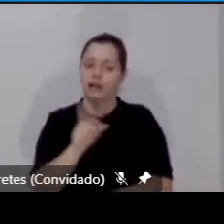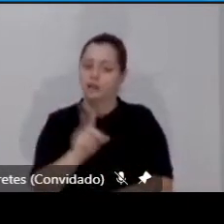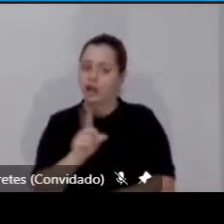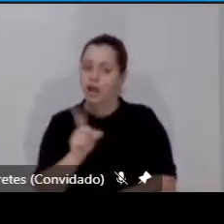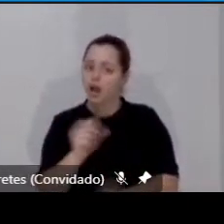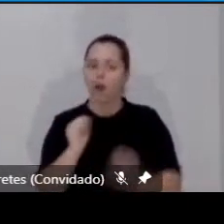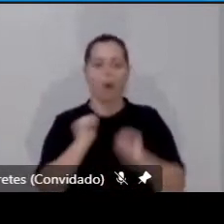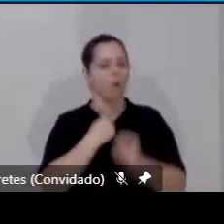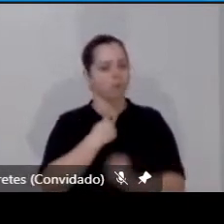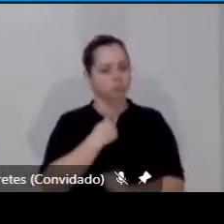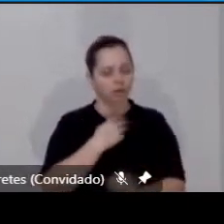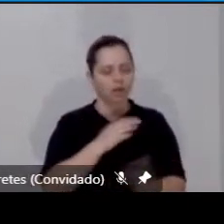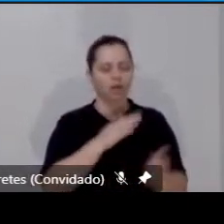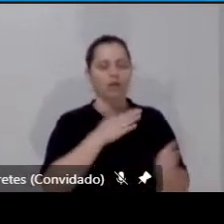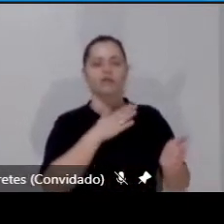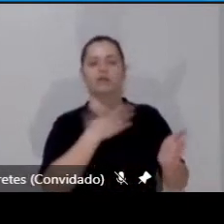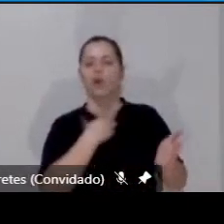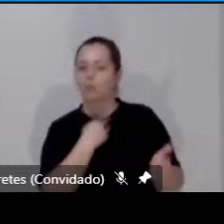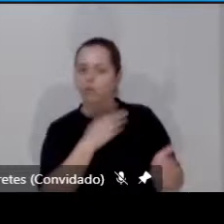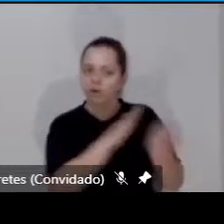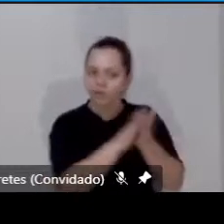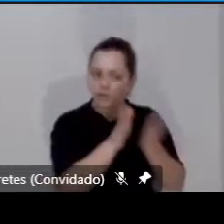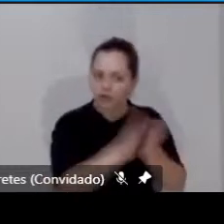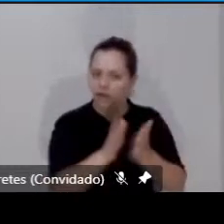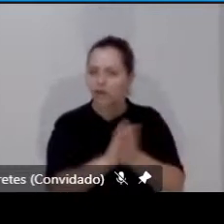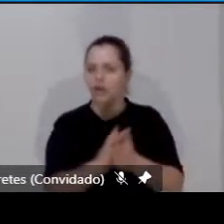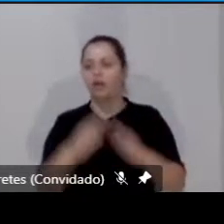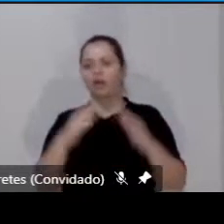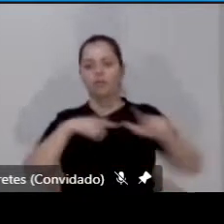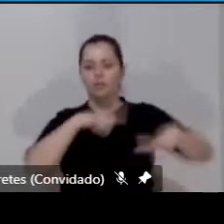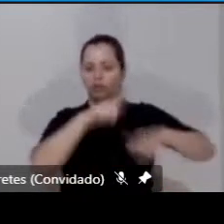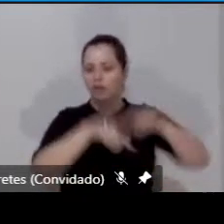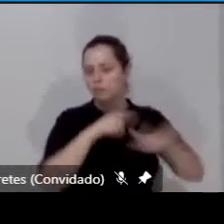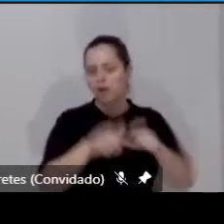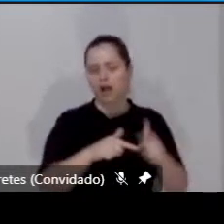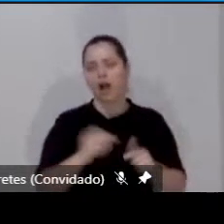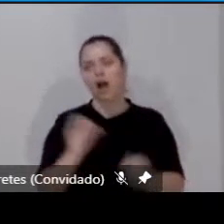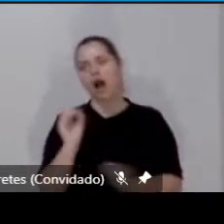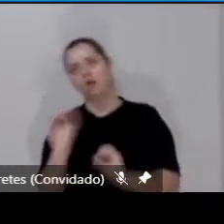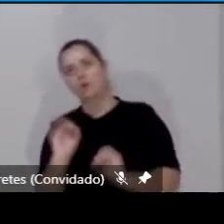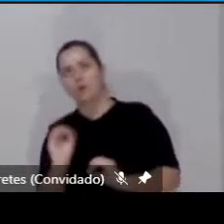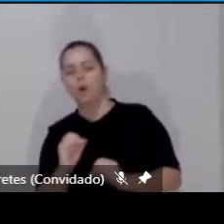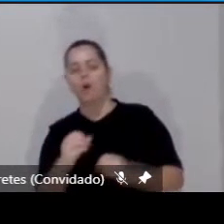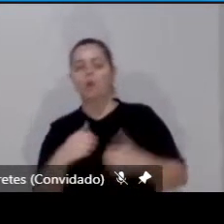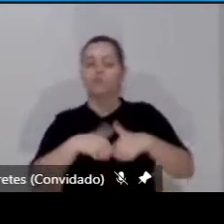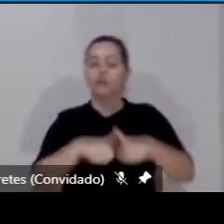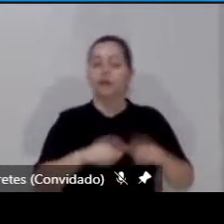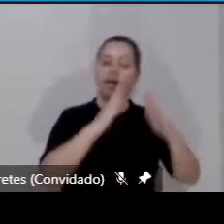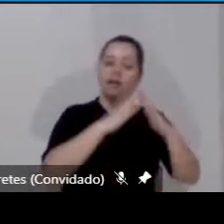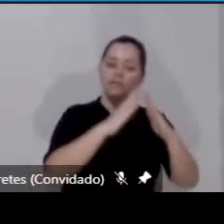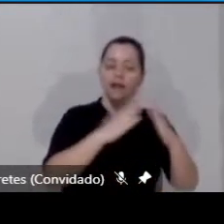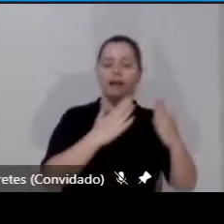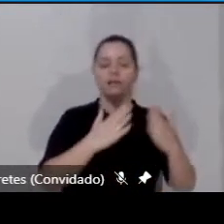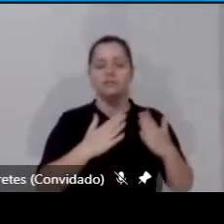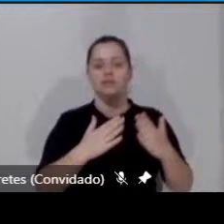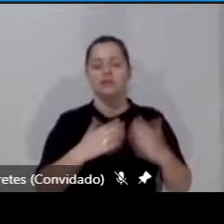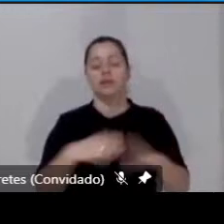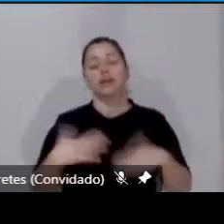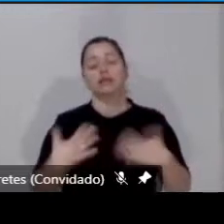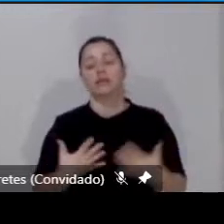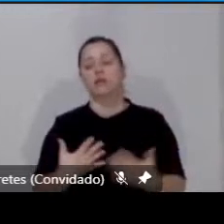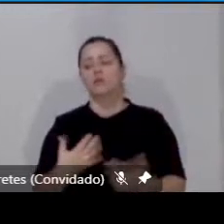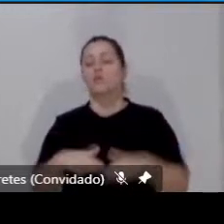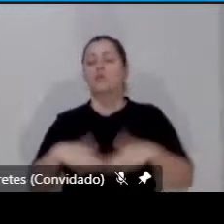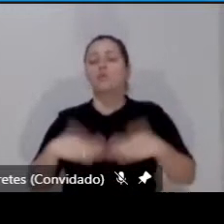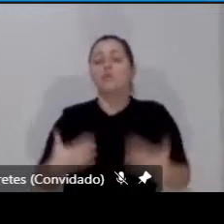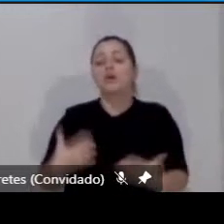para o trabalho ou ficar em casa ou quando poderemos sair ou não, isso realmente é muito